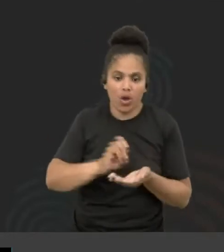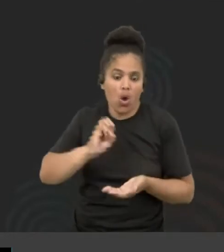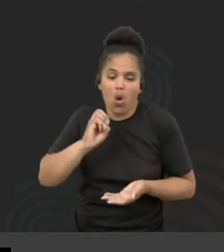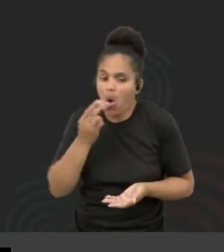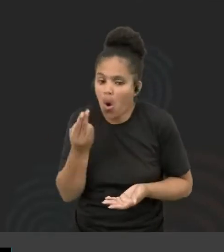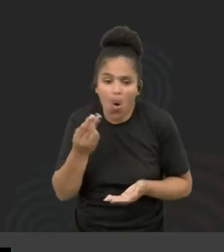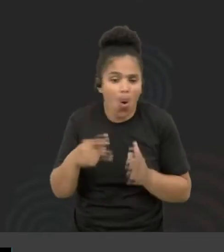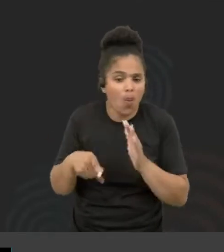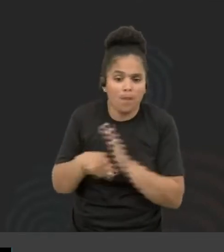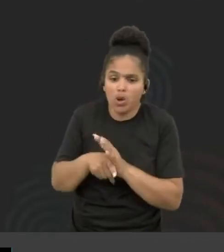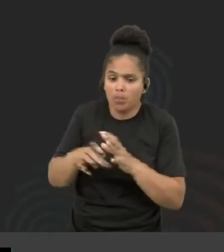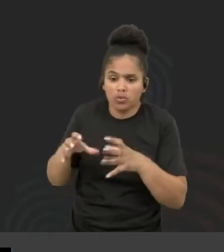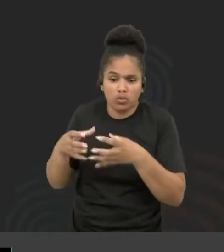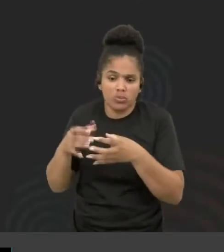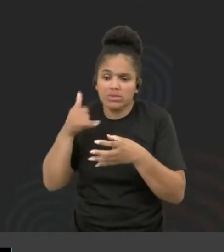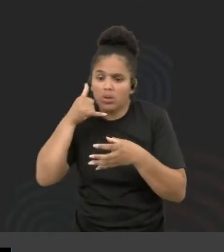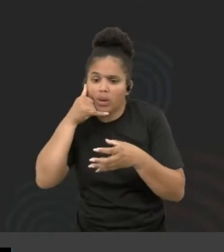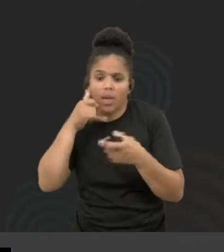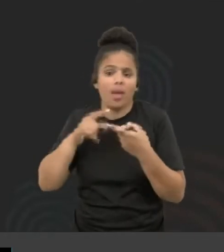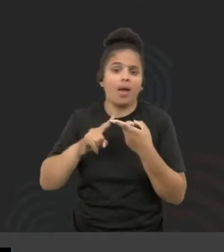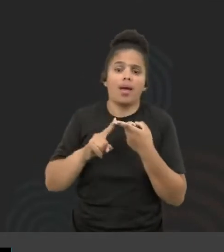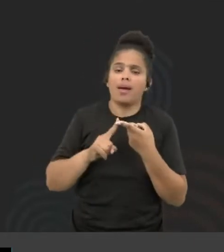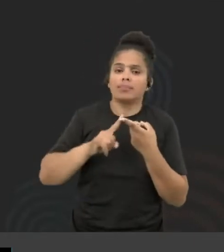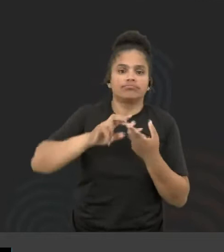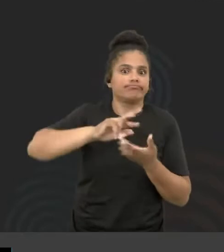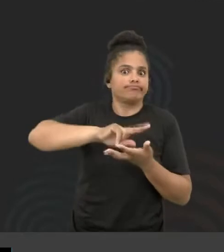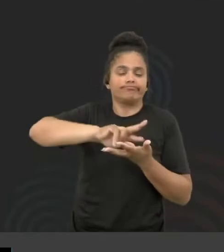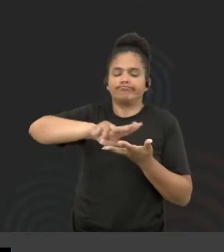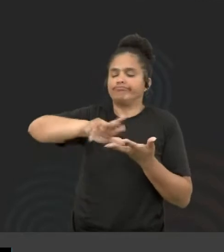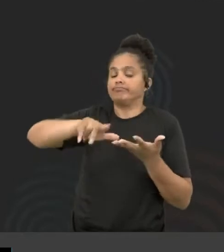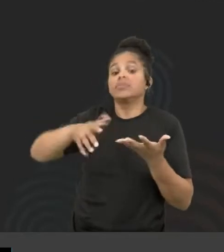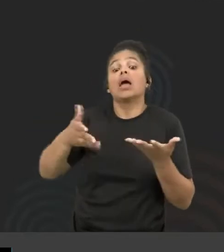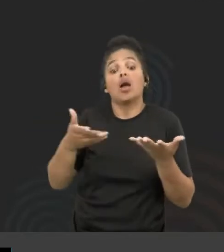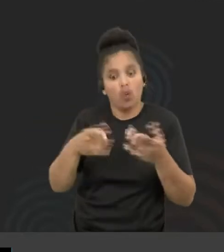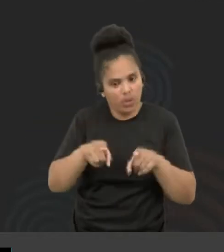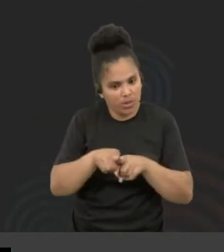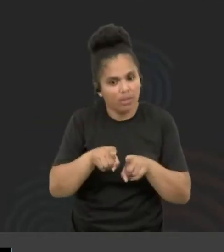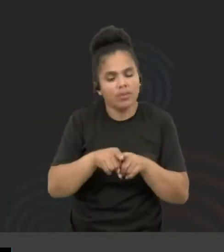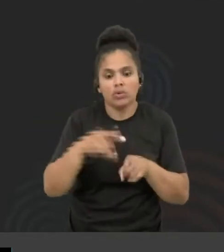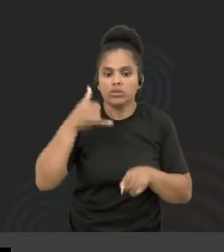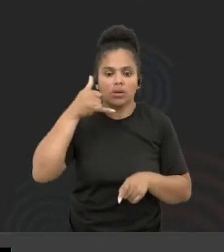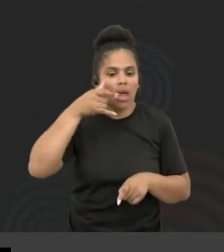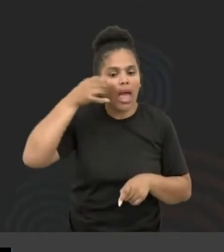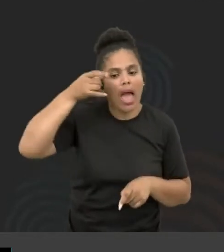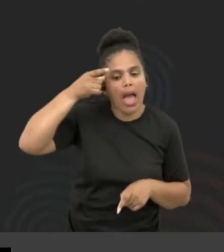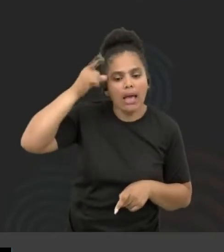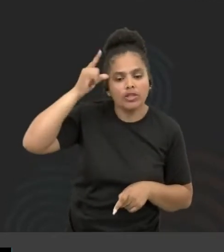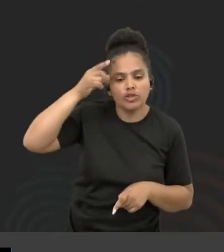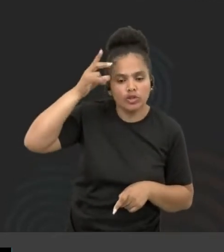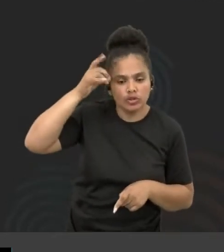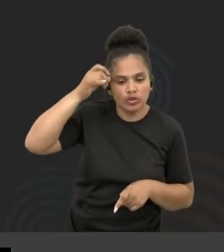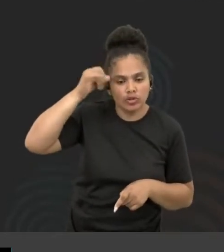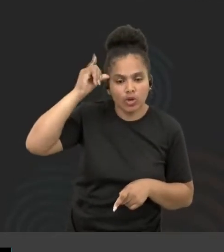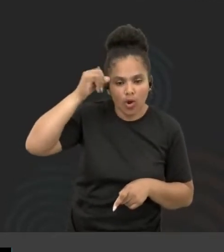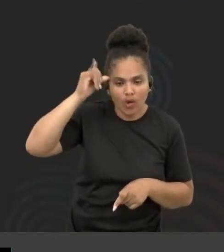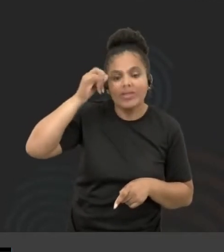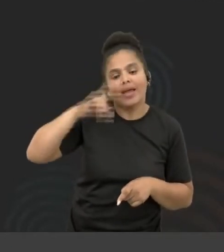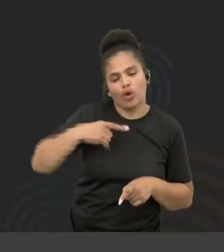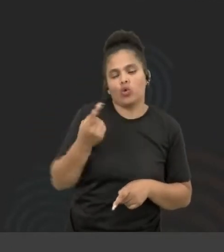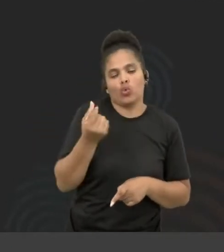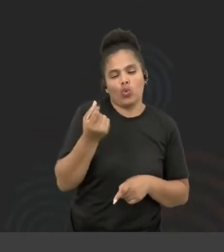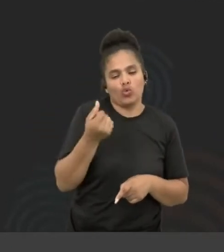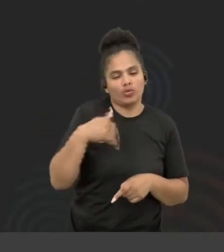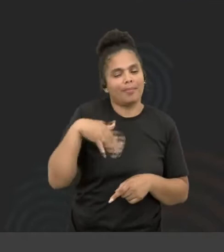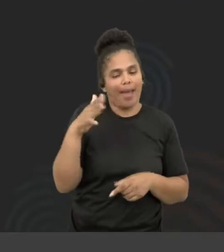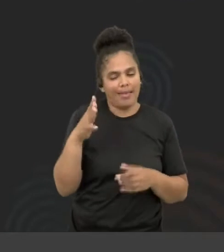Ecodot, o celular, que hoje o celular, agora também um celular Android que tem um custo mais acessível.